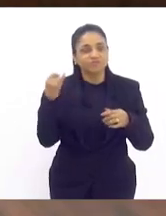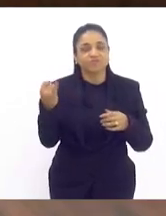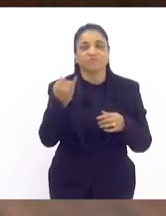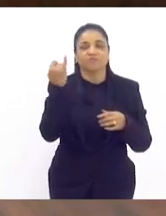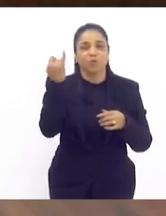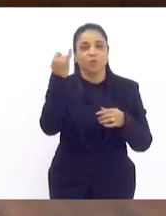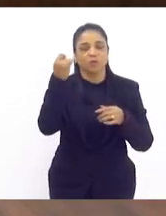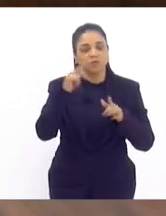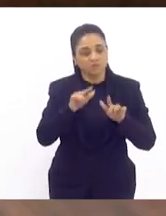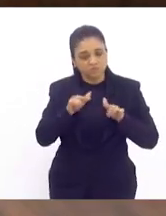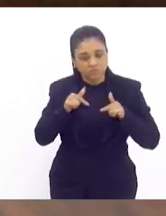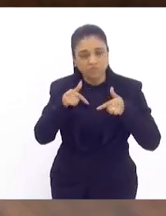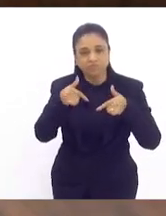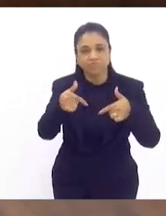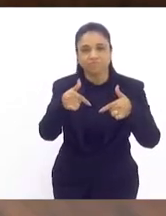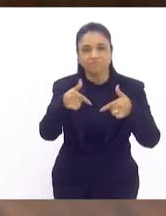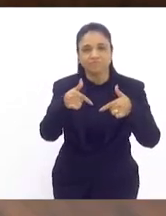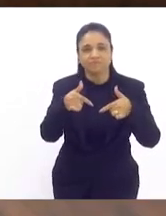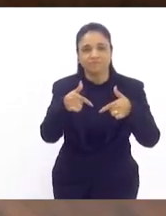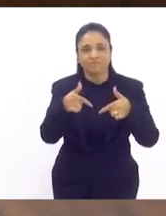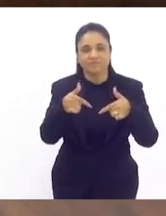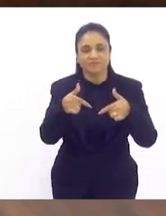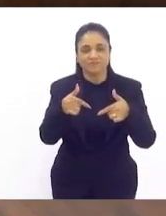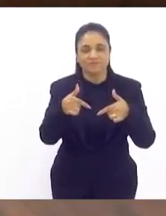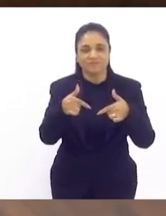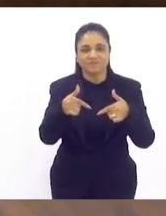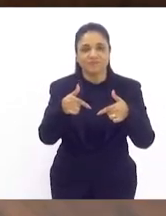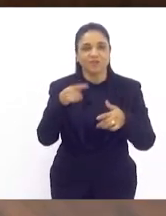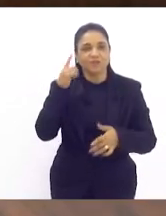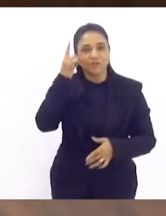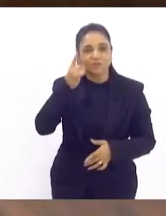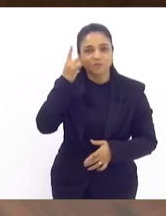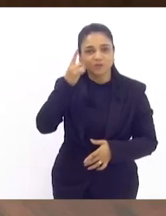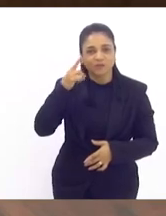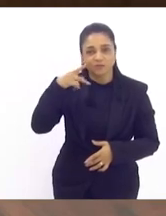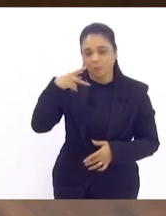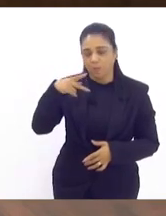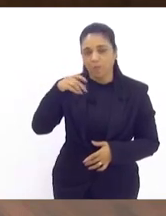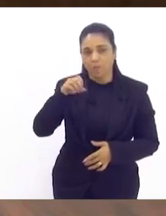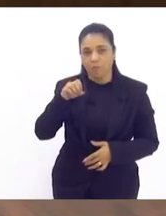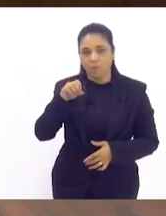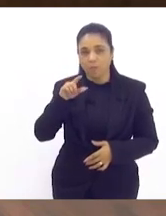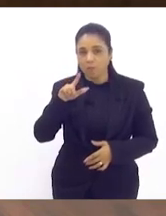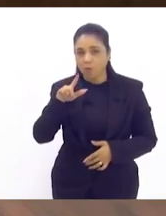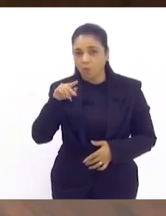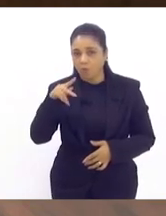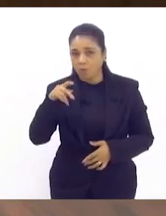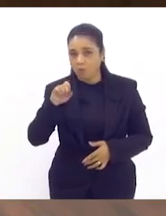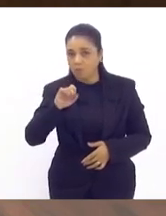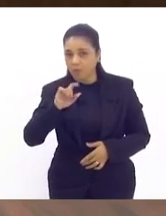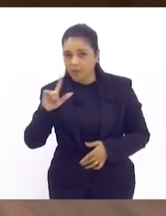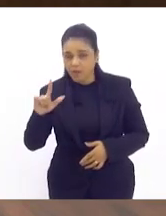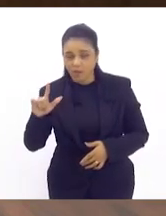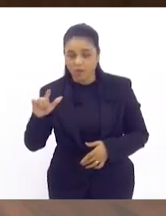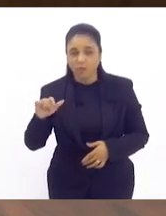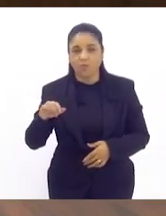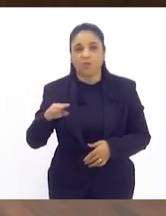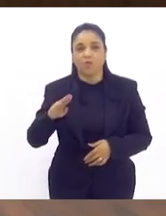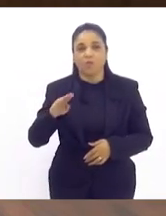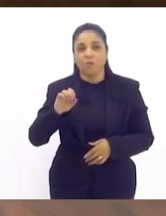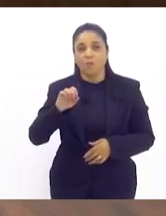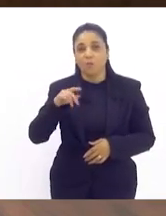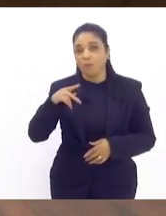que foi feito através da iniciativa do deputado Paul Bell mas esse é um projeto autorizativo